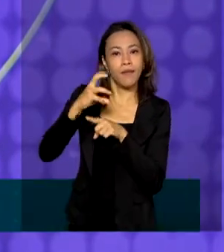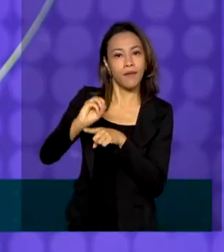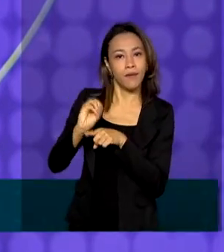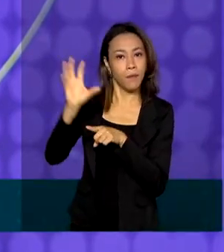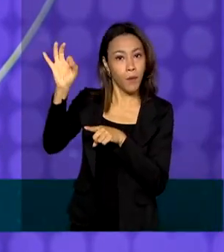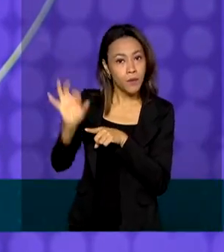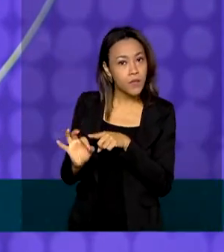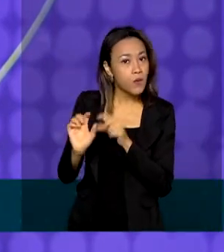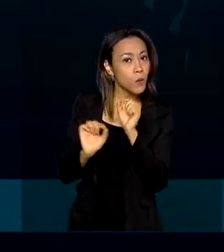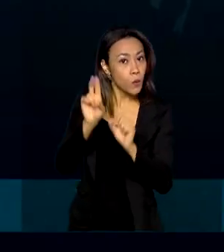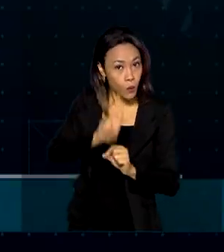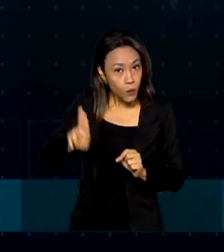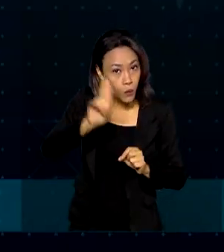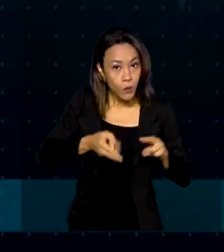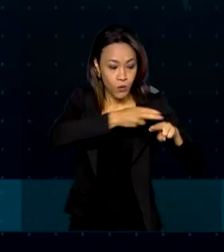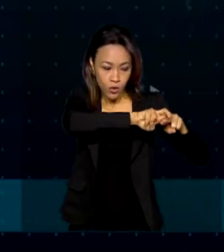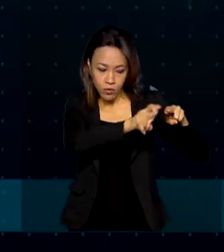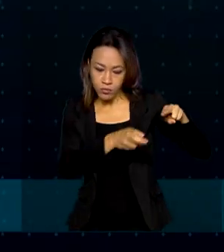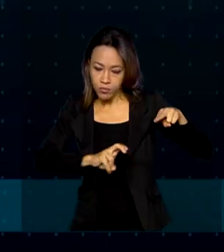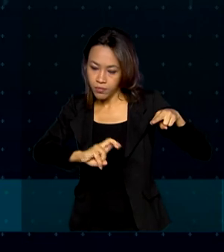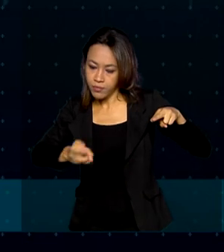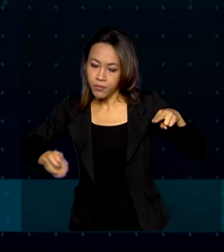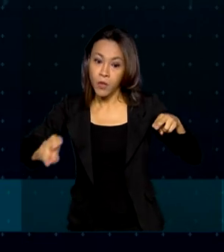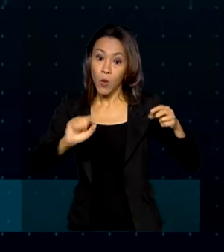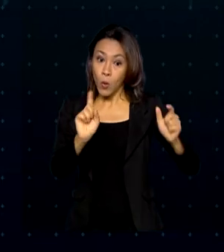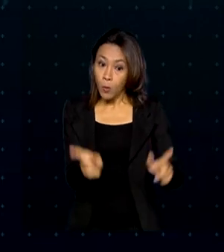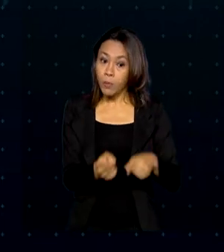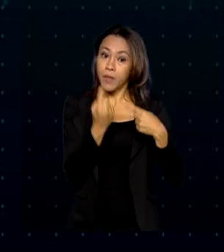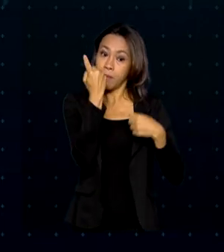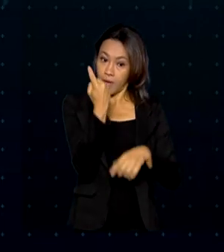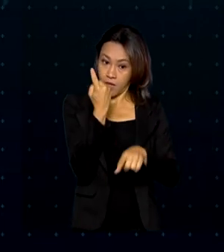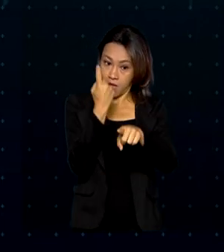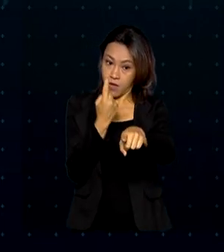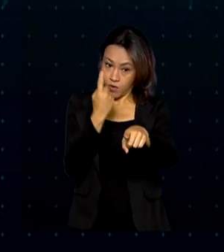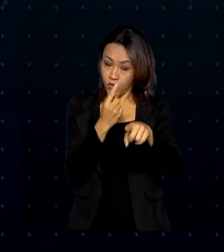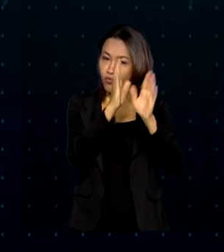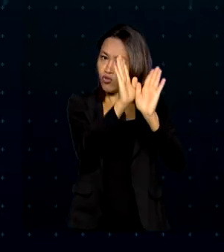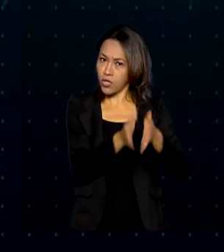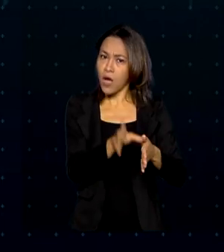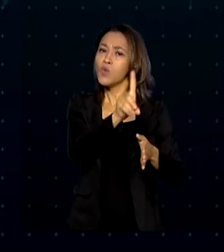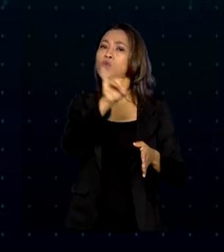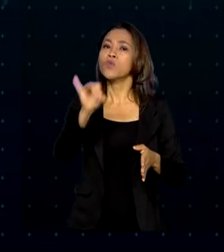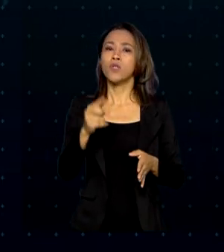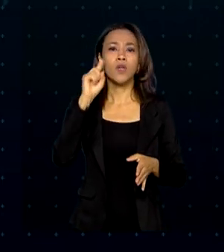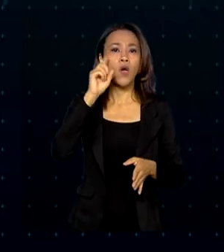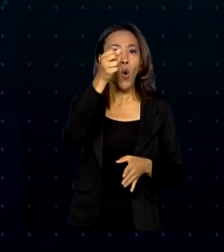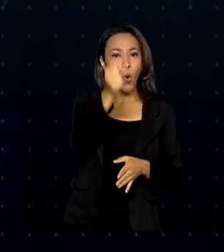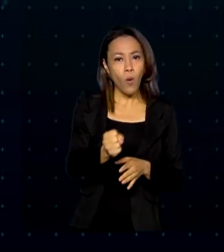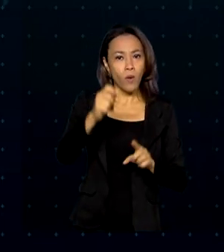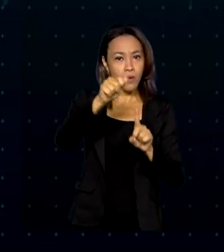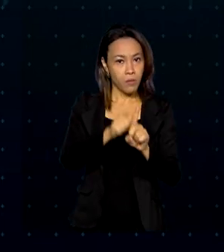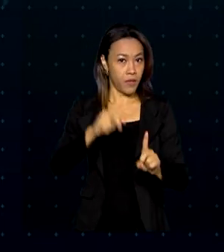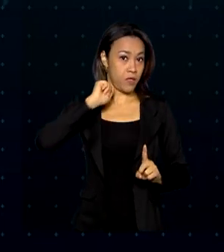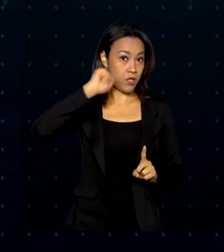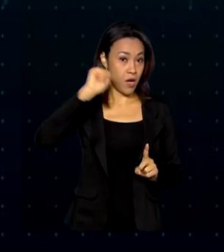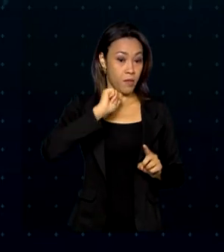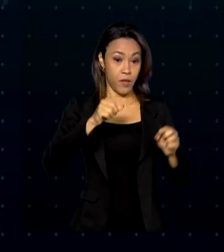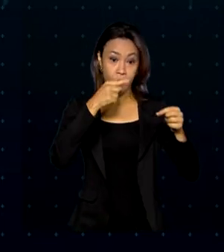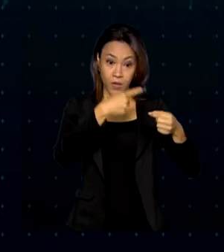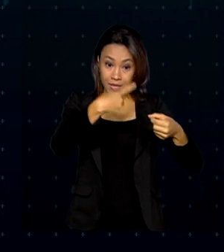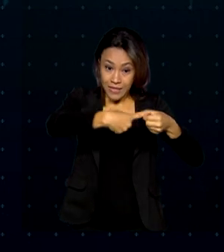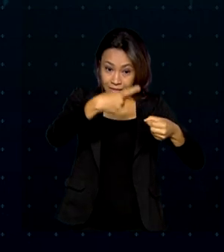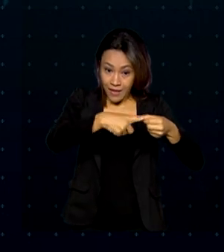a carga em ferrovia. O leilão da primeira ferrovia, a Oeste-Leste, já tem data, 8 de abril. Ela liga a